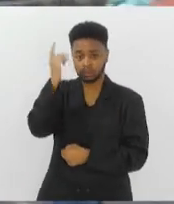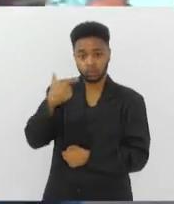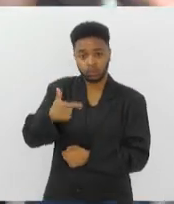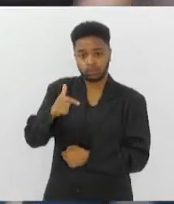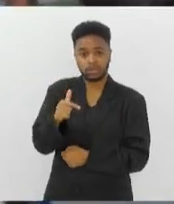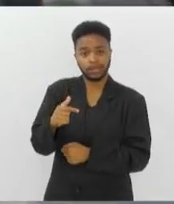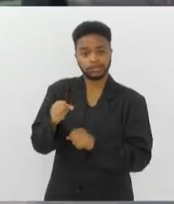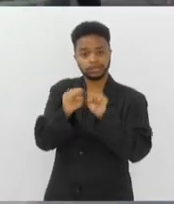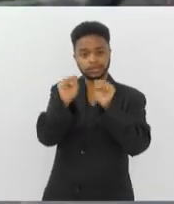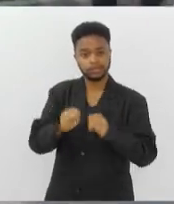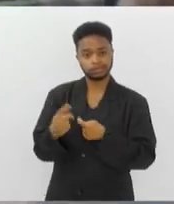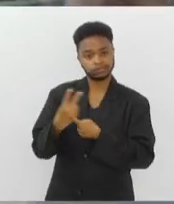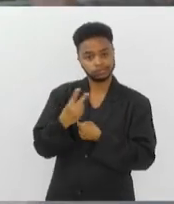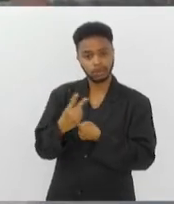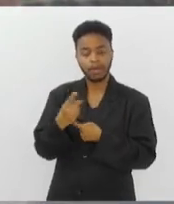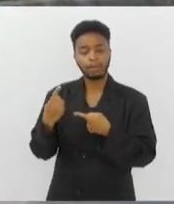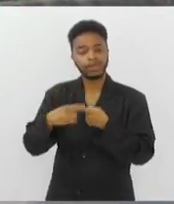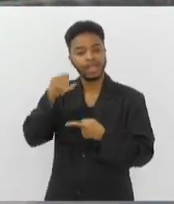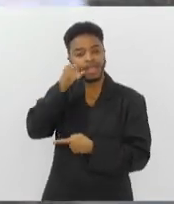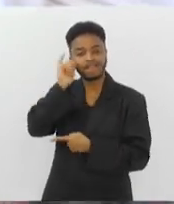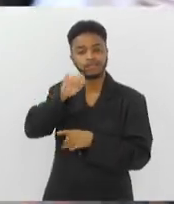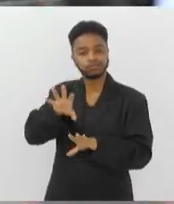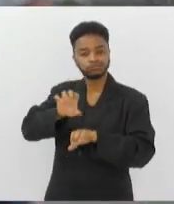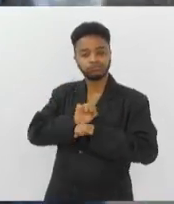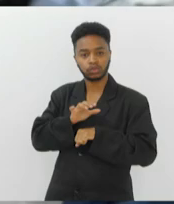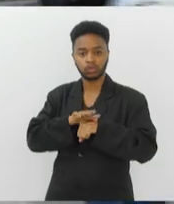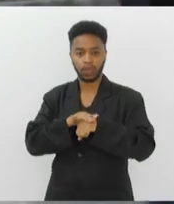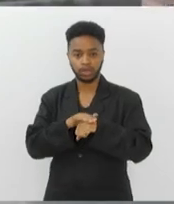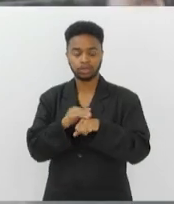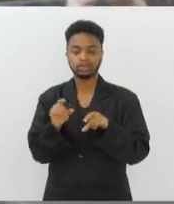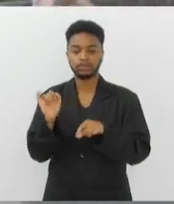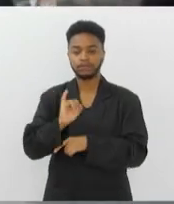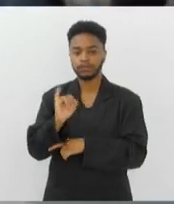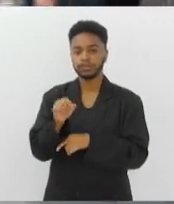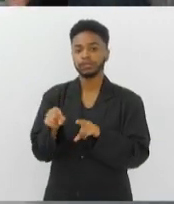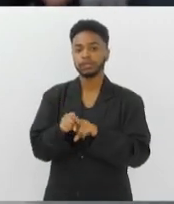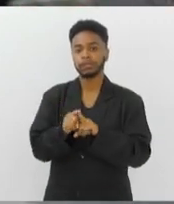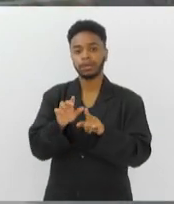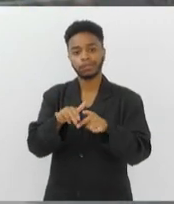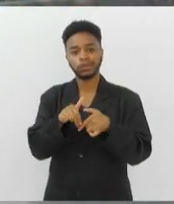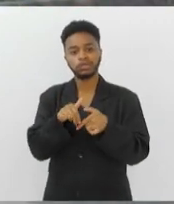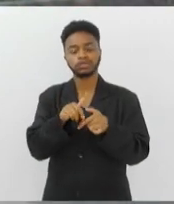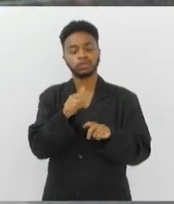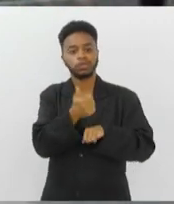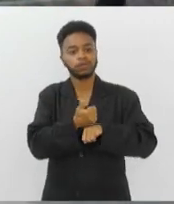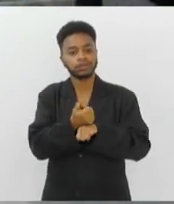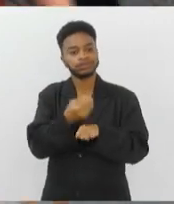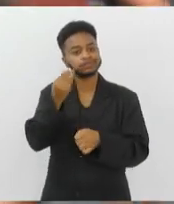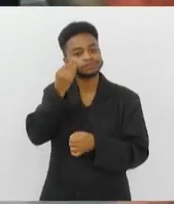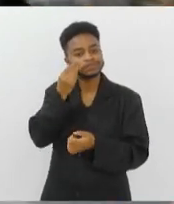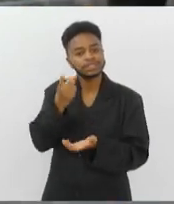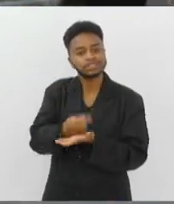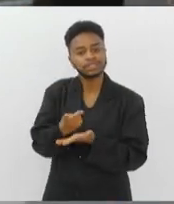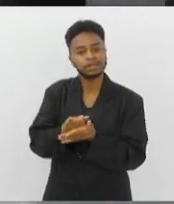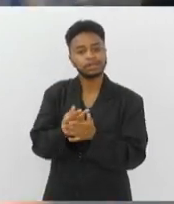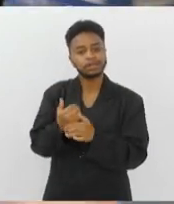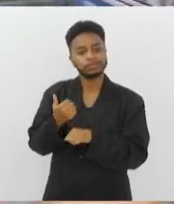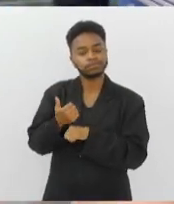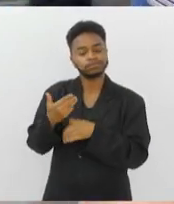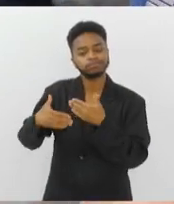e fazer a sua infusão sem o risco de alguma infecção. E também pela constante busca dos profissionais com relação ao aprimoramento.